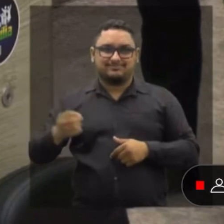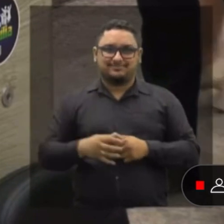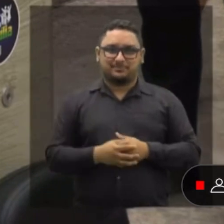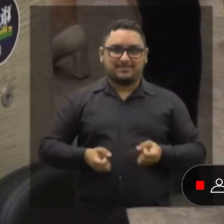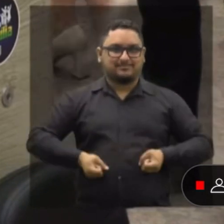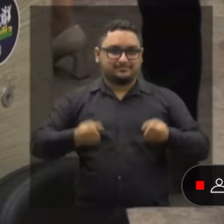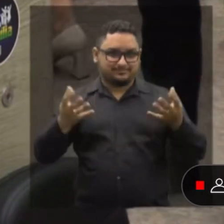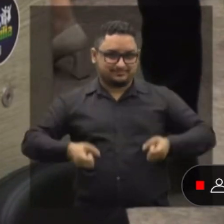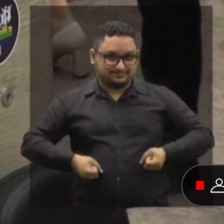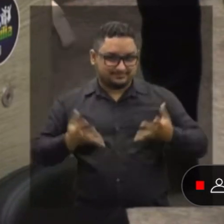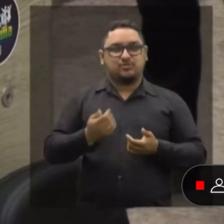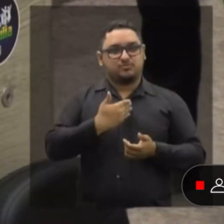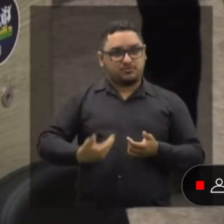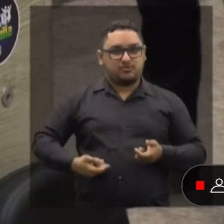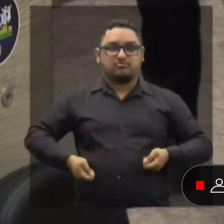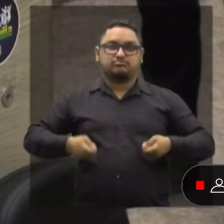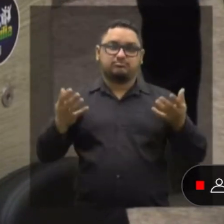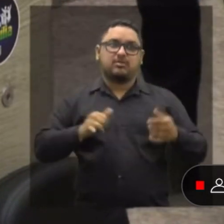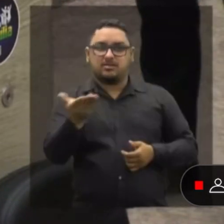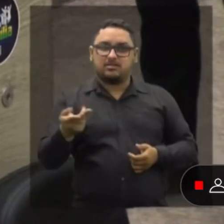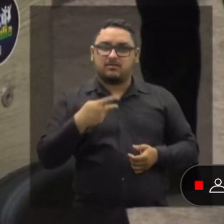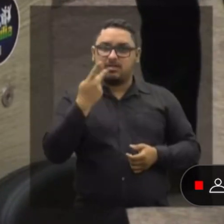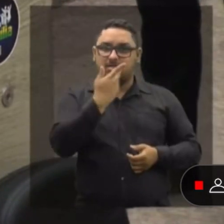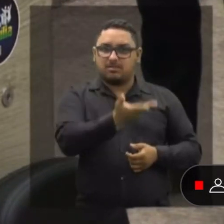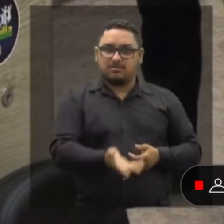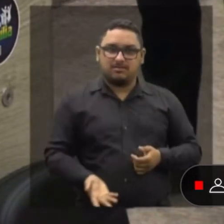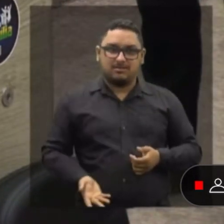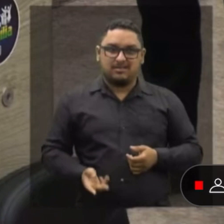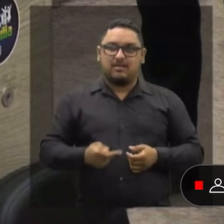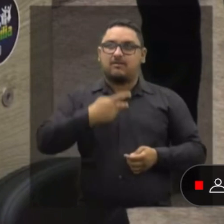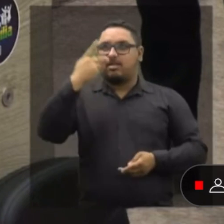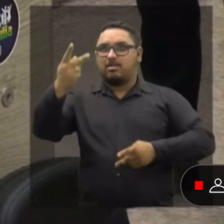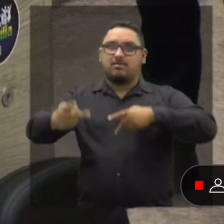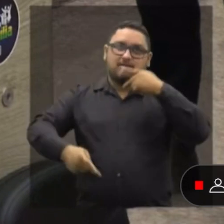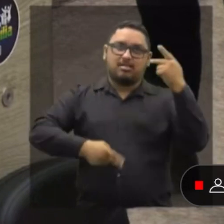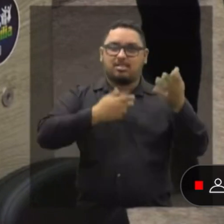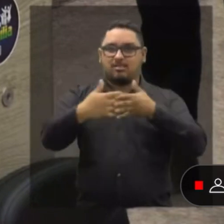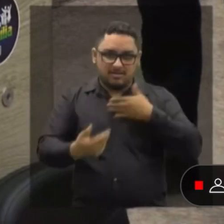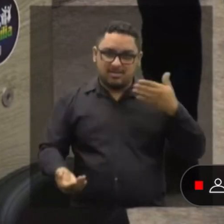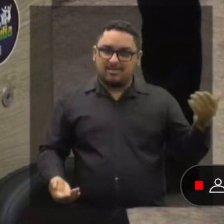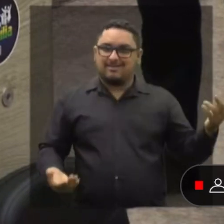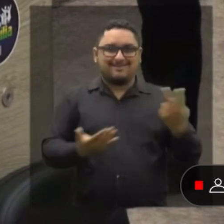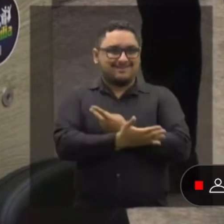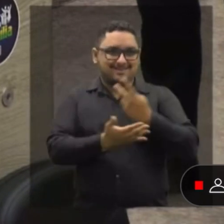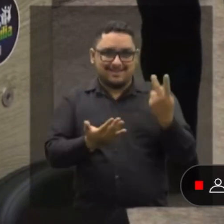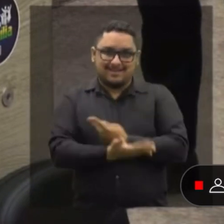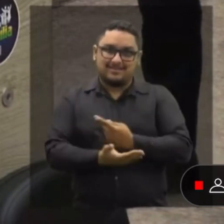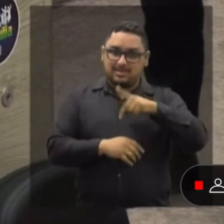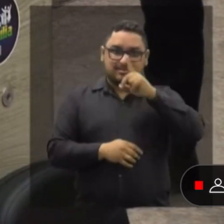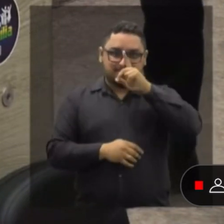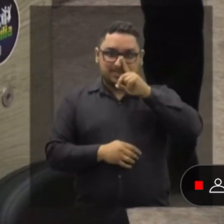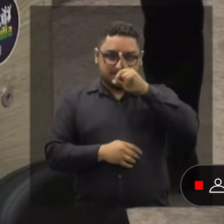e bilhões do erário público para ficar fazendo isso. Declarações aleatórias, infundadas e colocando em